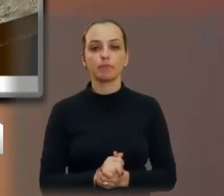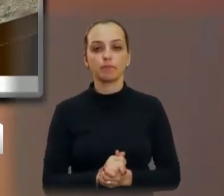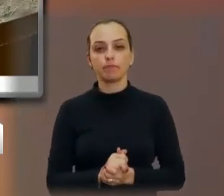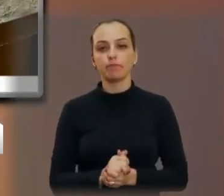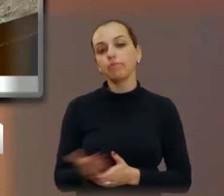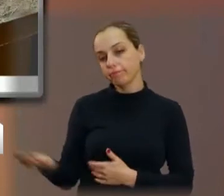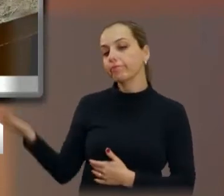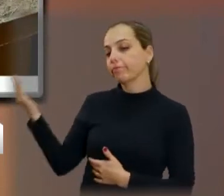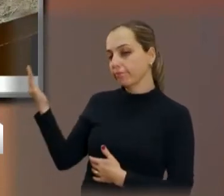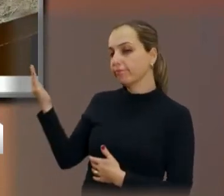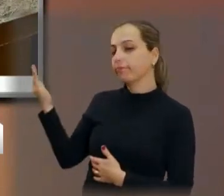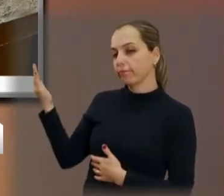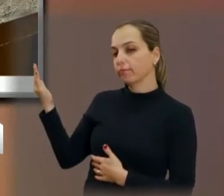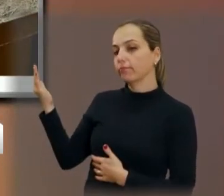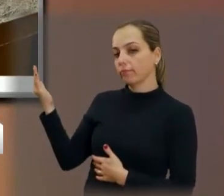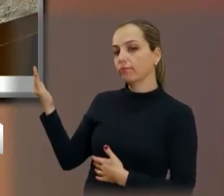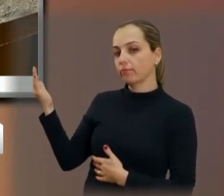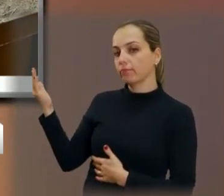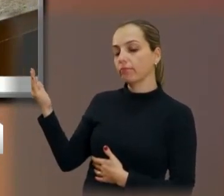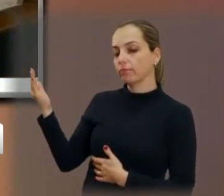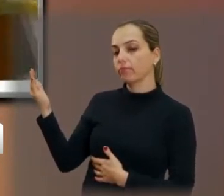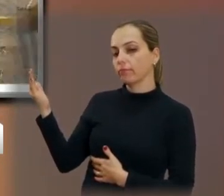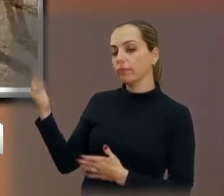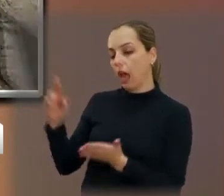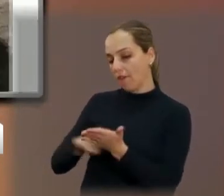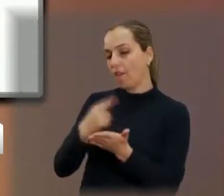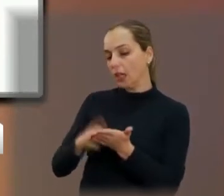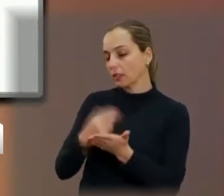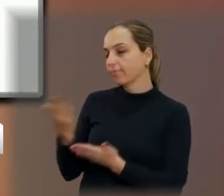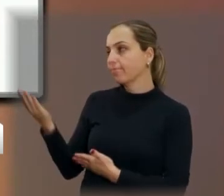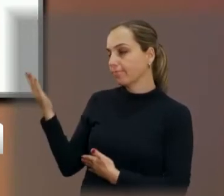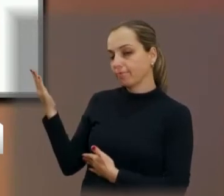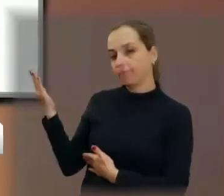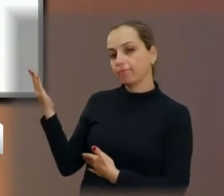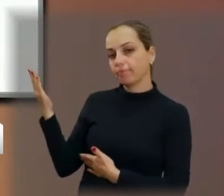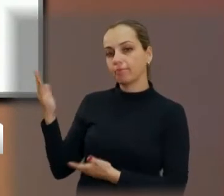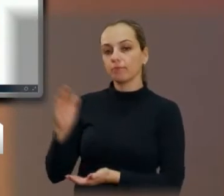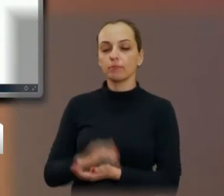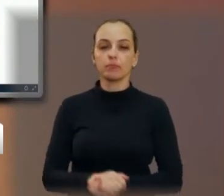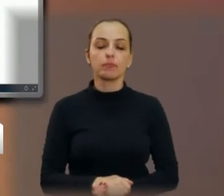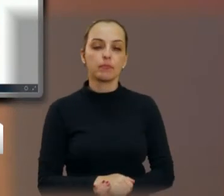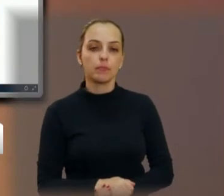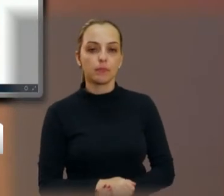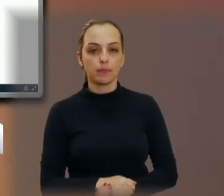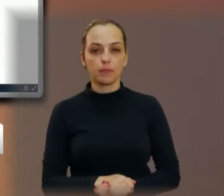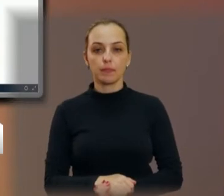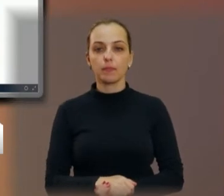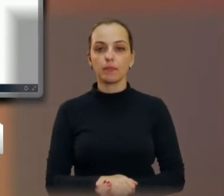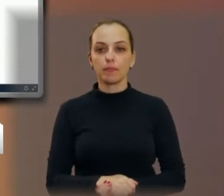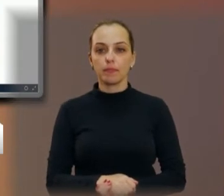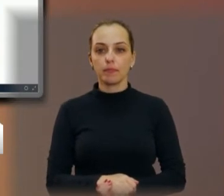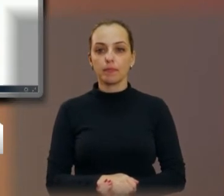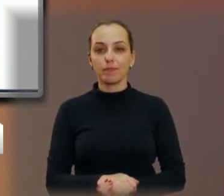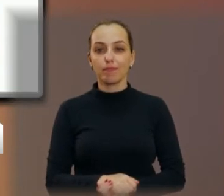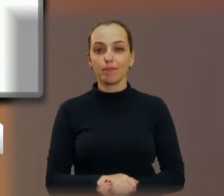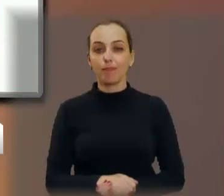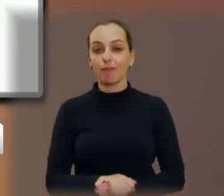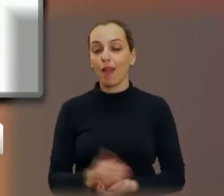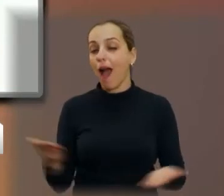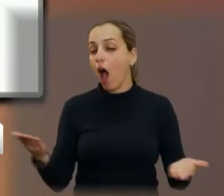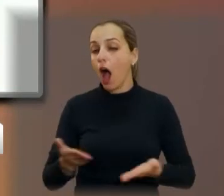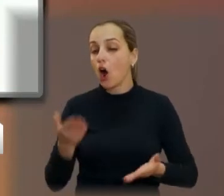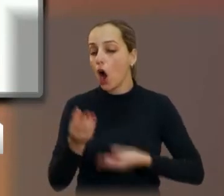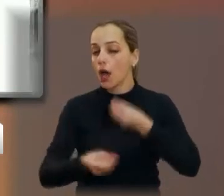RCI, que o Governo Doria liberou esse valor, pode passar as fotos, por favor, para as pessoas verem o estado que está